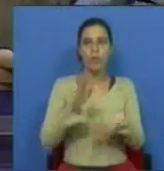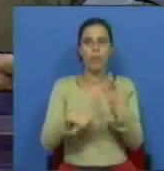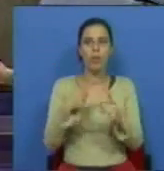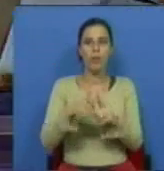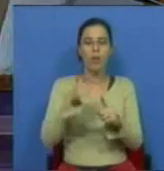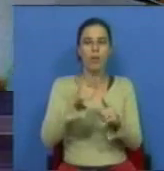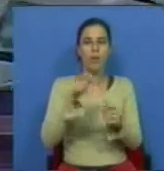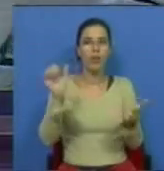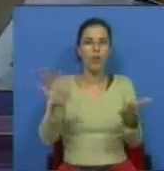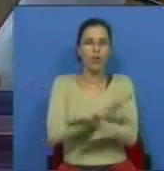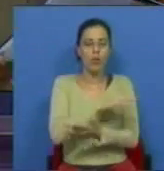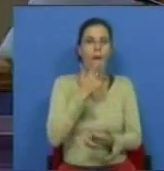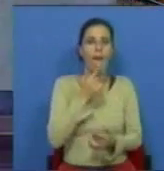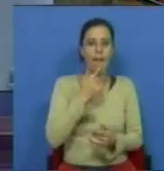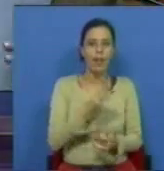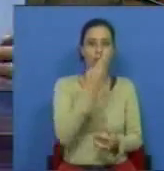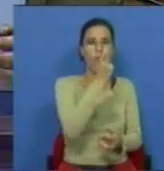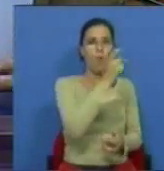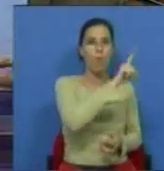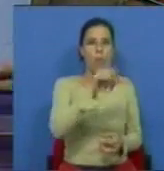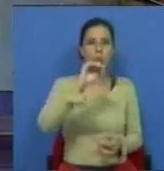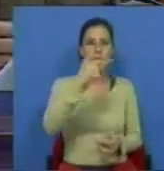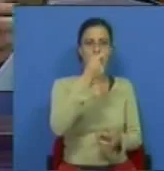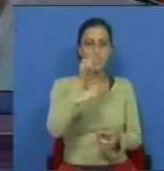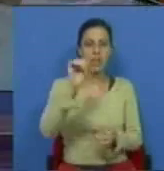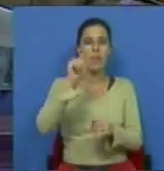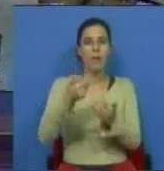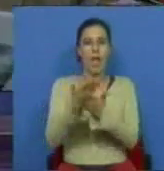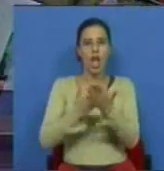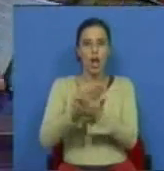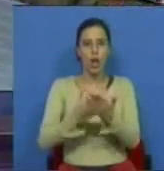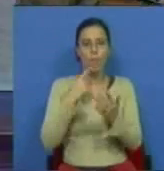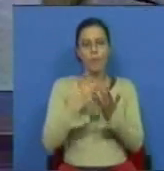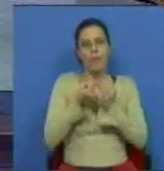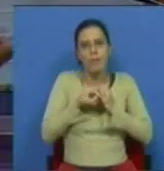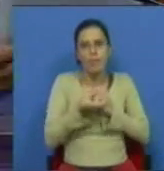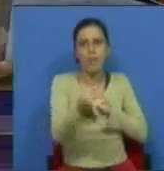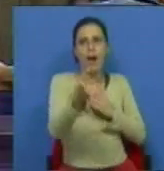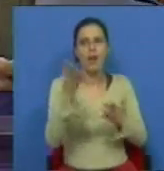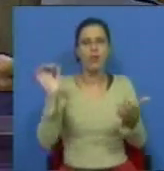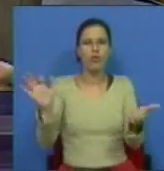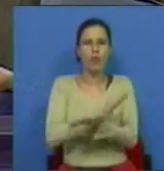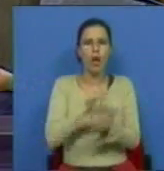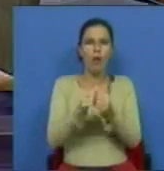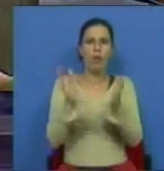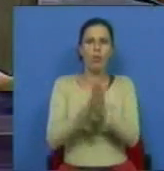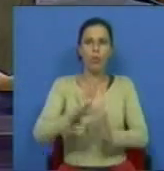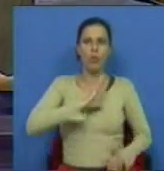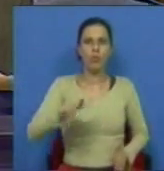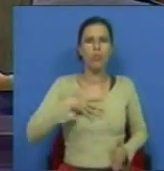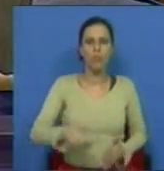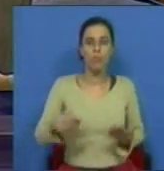do Wall Street Journal até aos jornais económicos do país, até uma série de jornais que por todo o mundo,